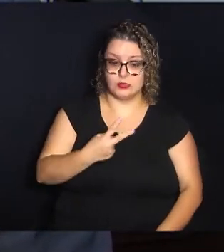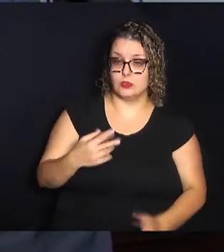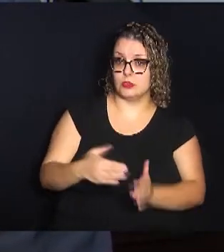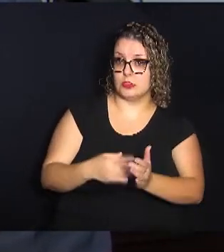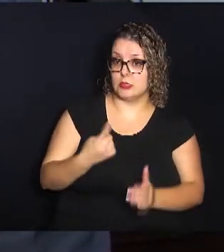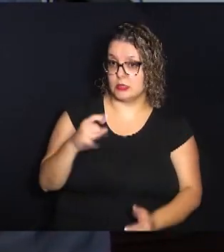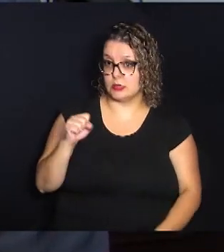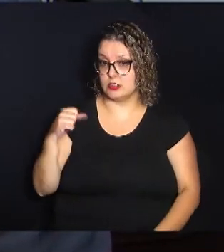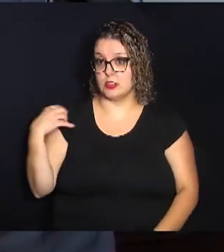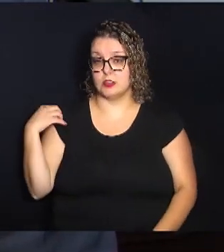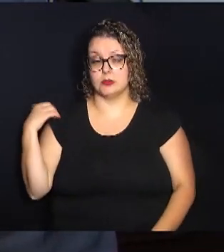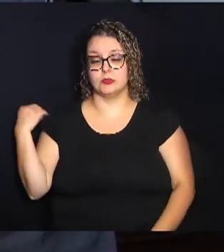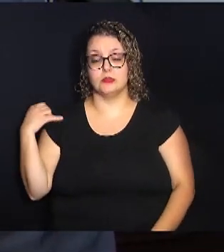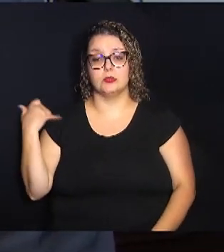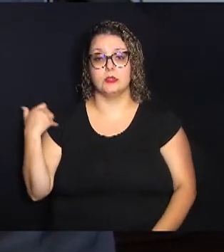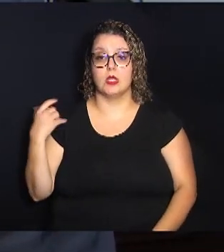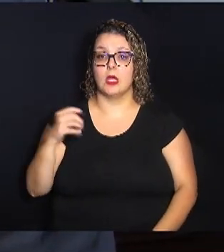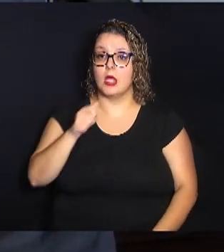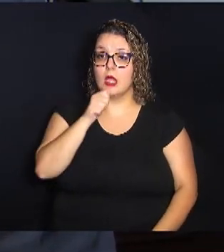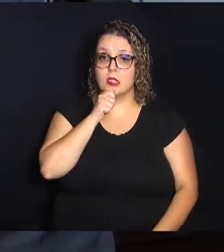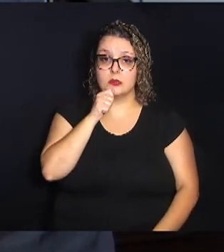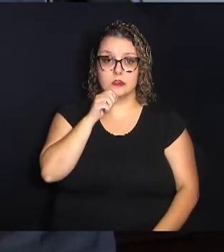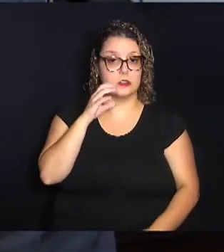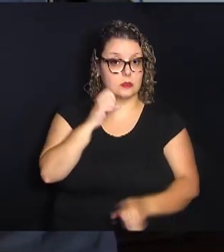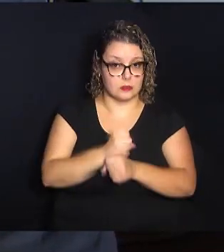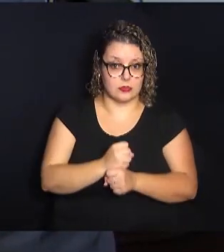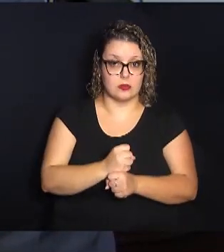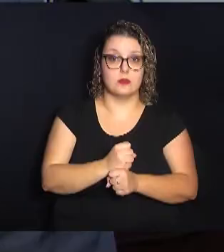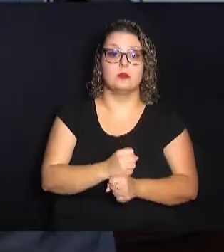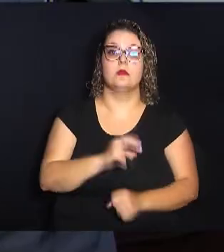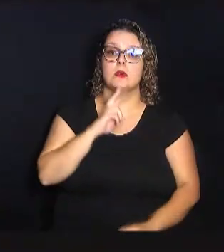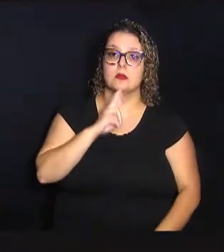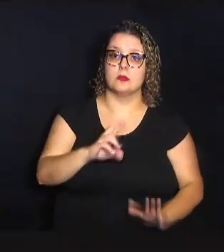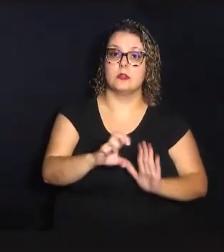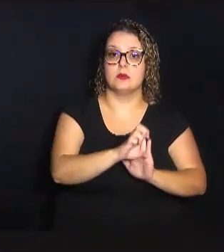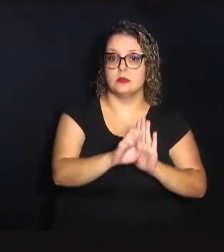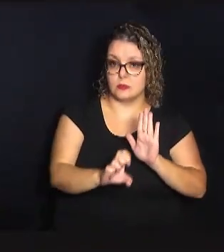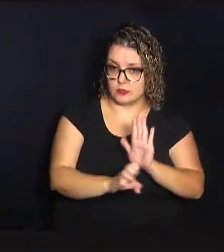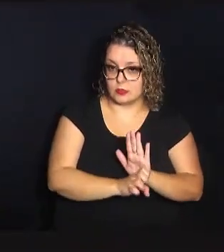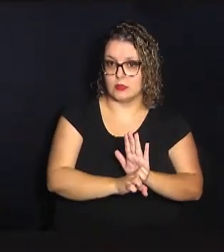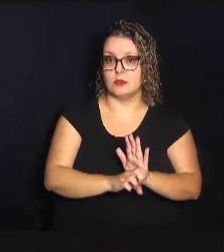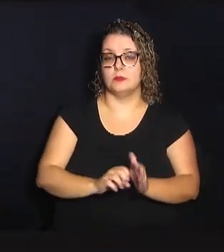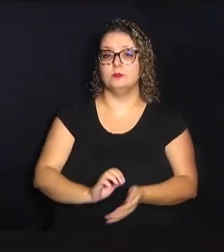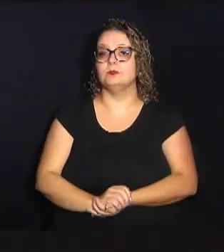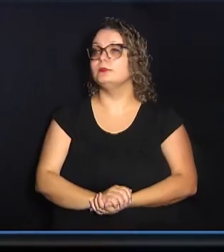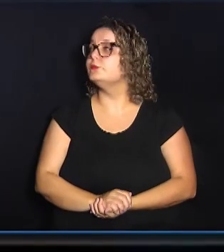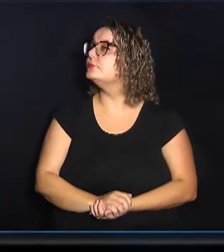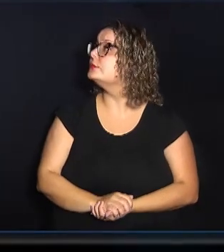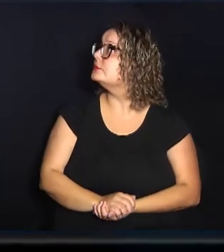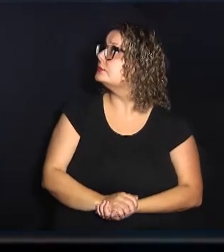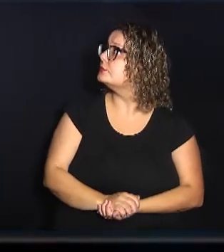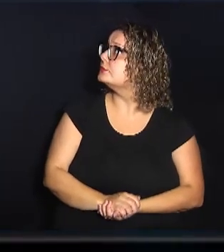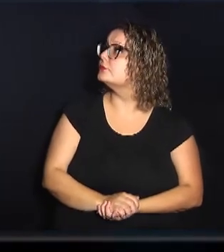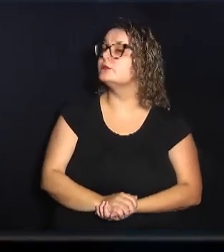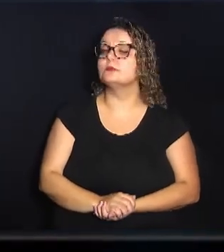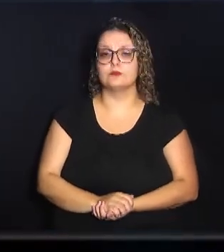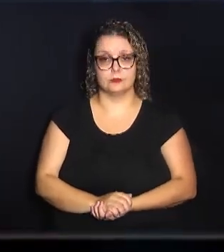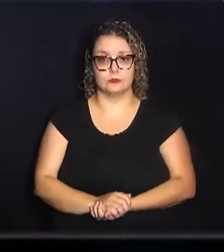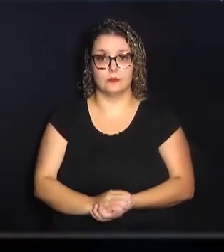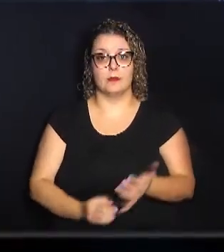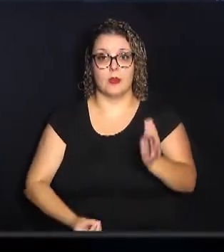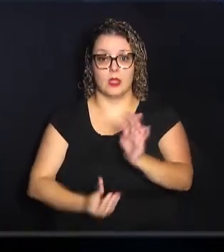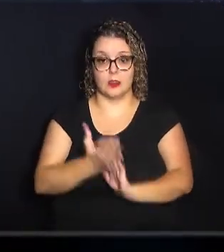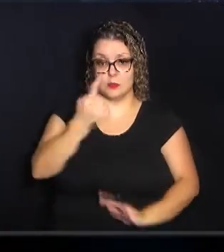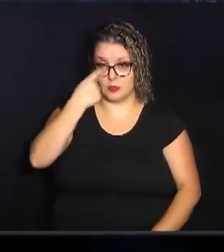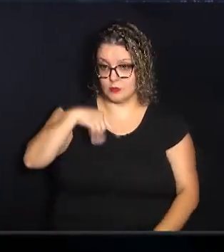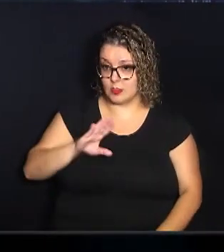anos incompletos, vai responder segundo o Estatuto da Criança e do Adolescente. A criação de um perfil